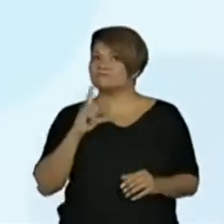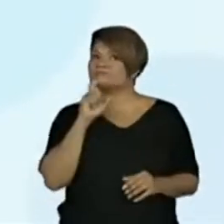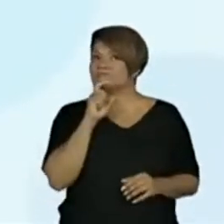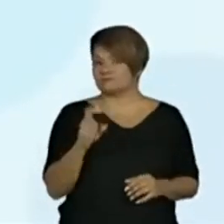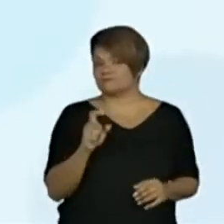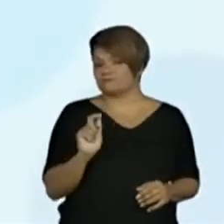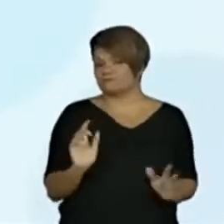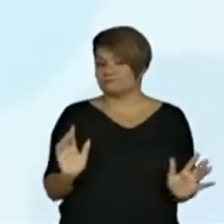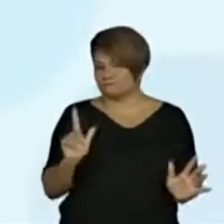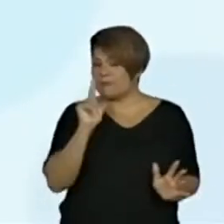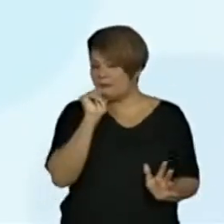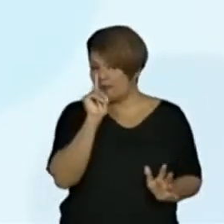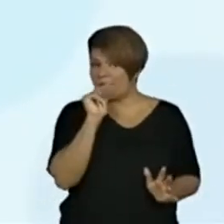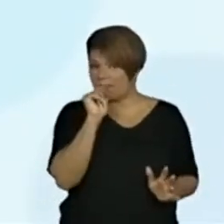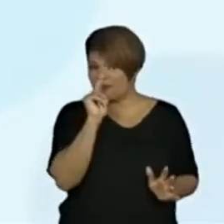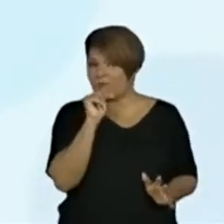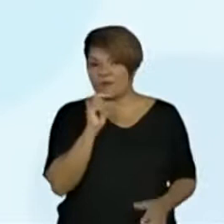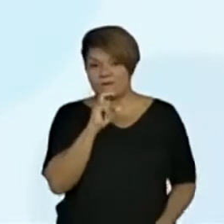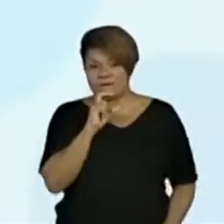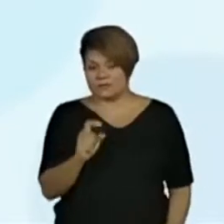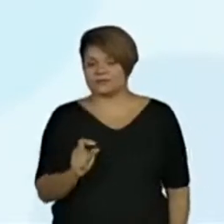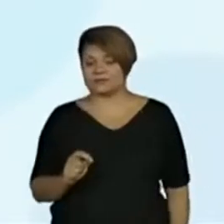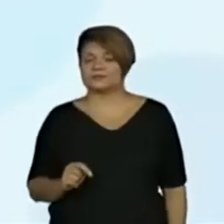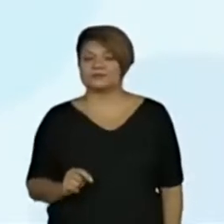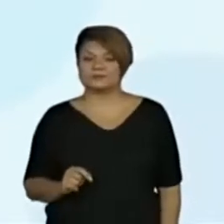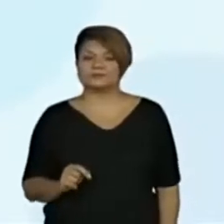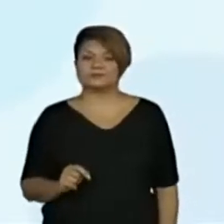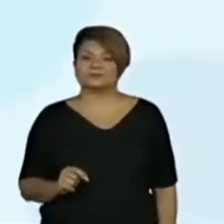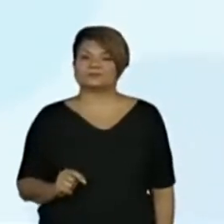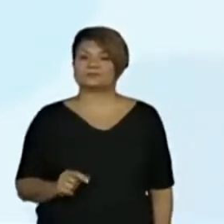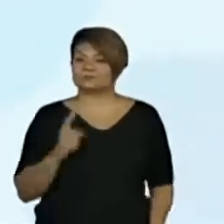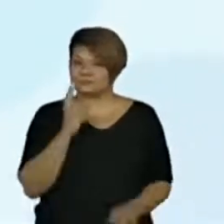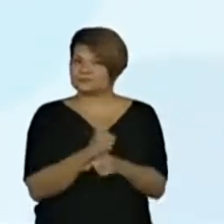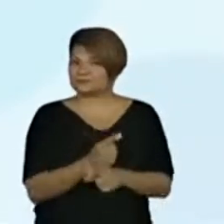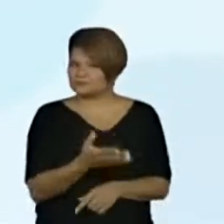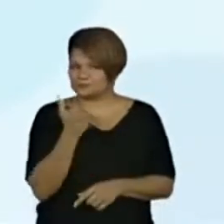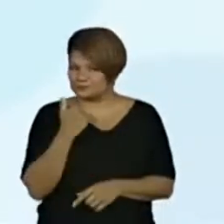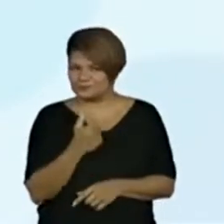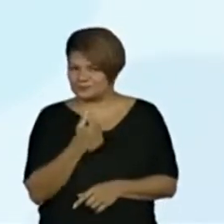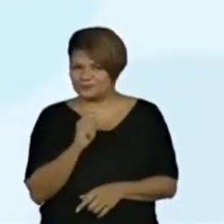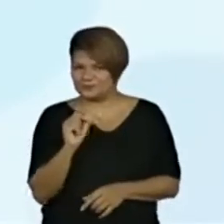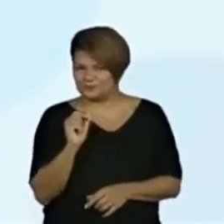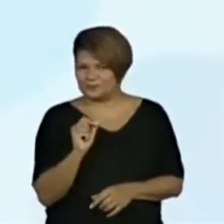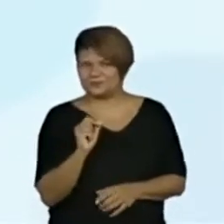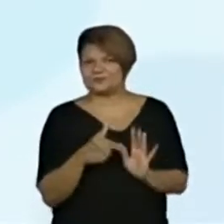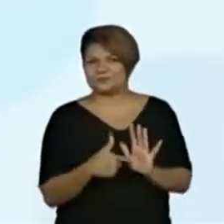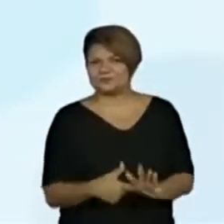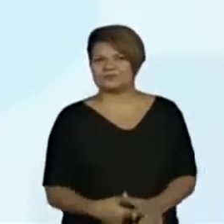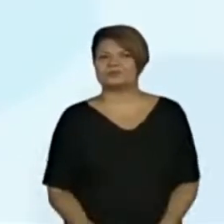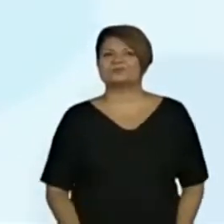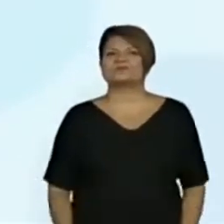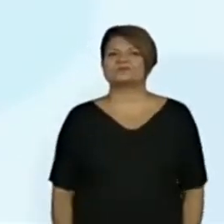Porque era uma água verde. Vamos descobrir o que aparece? Olha só.